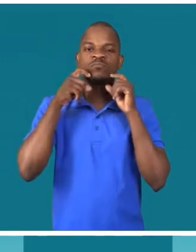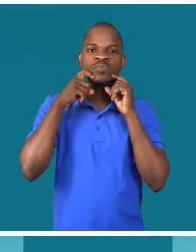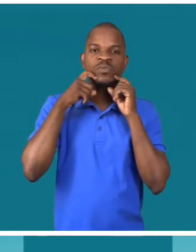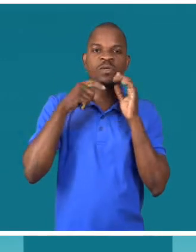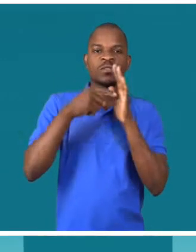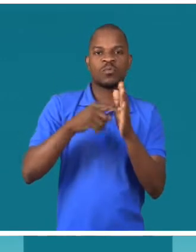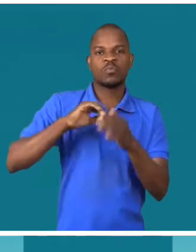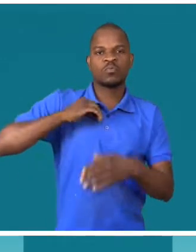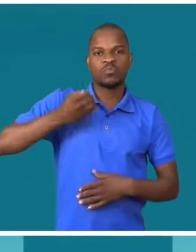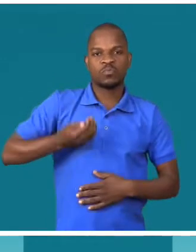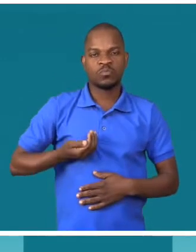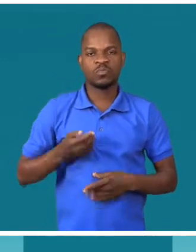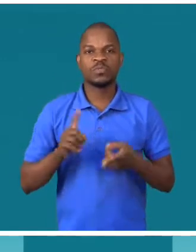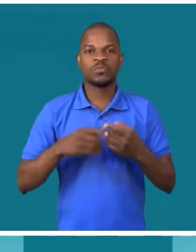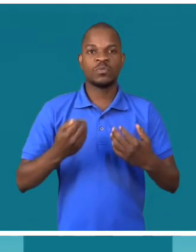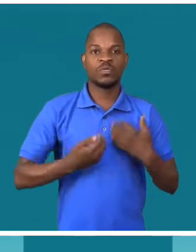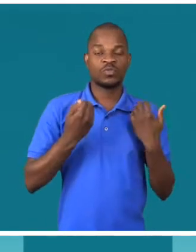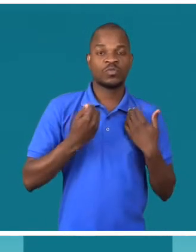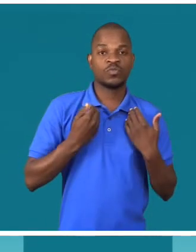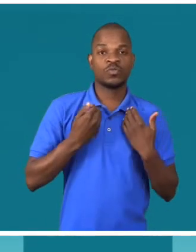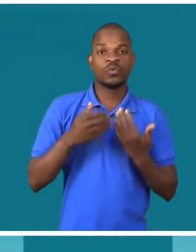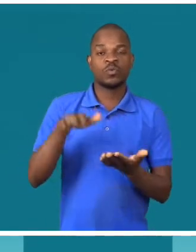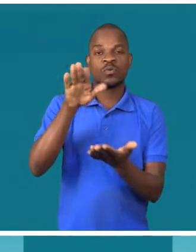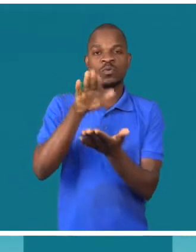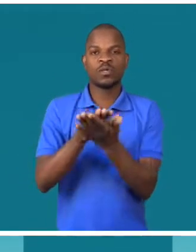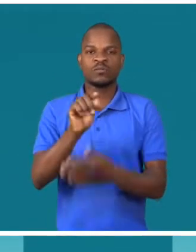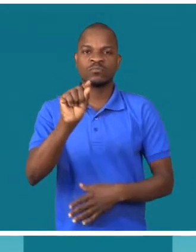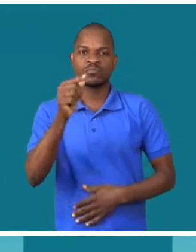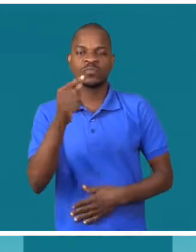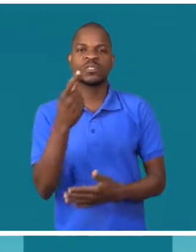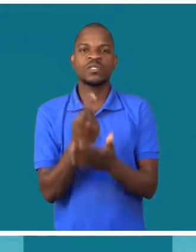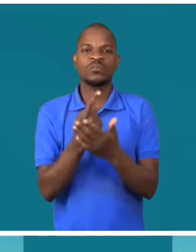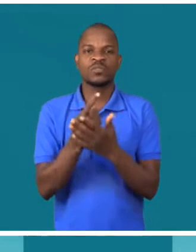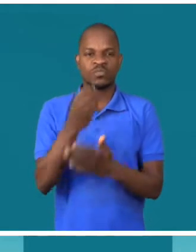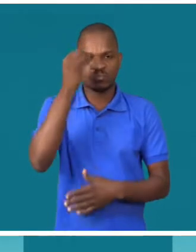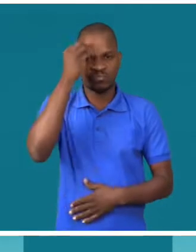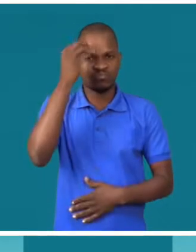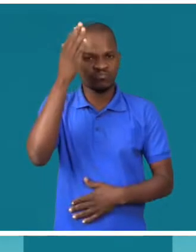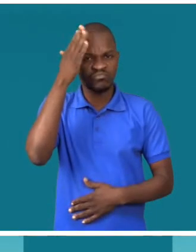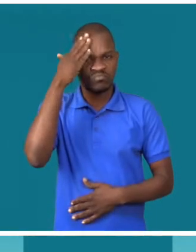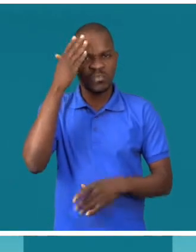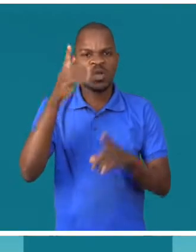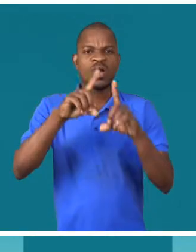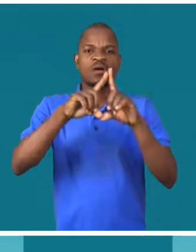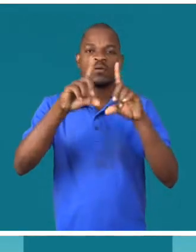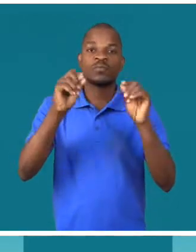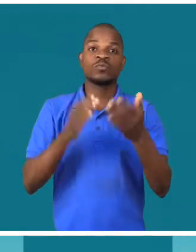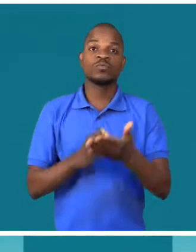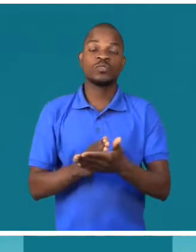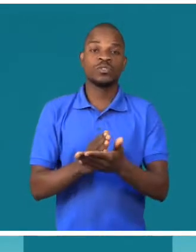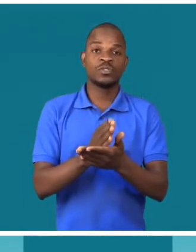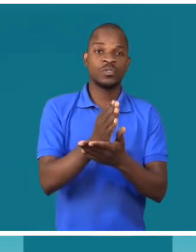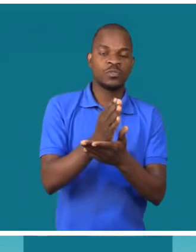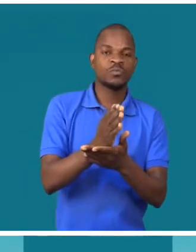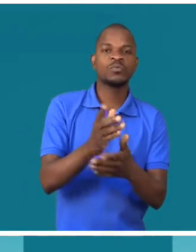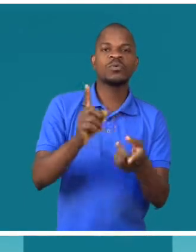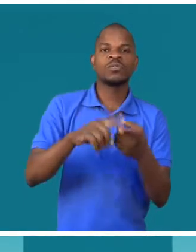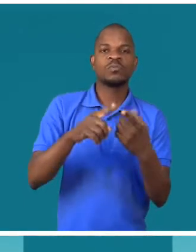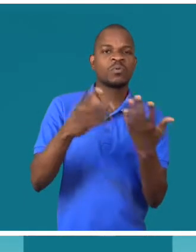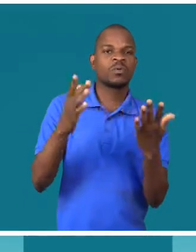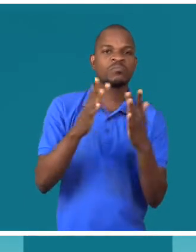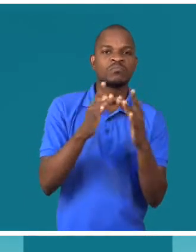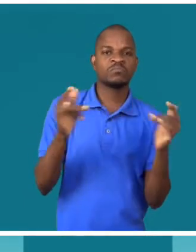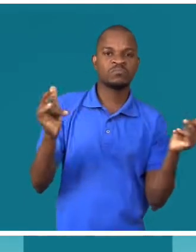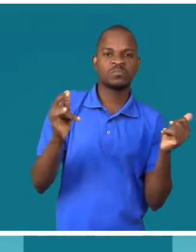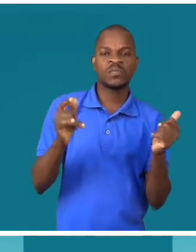nomeadamente mulheres e jovens nas zonas rurais tenham melhor conhecimento dos seus direitos fundamentais,